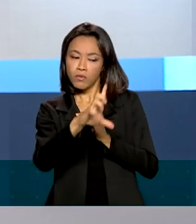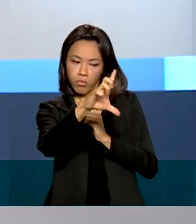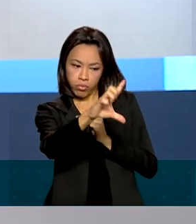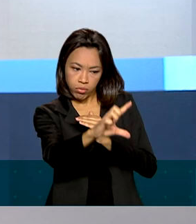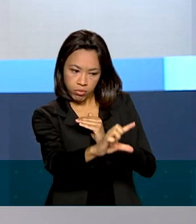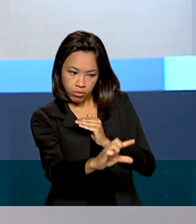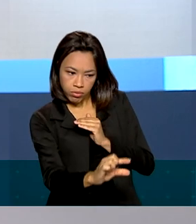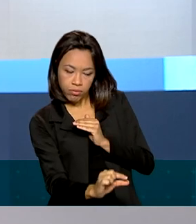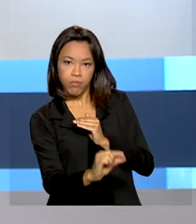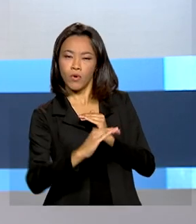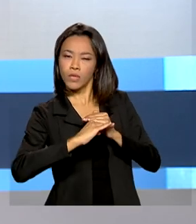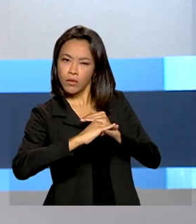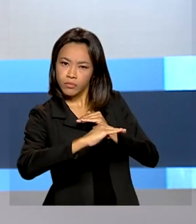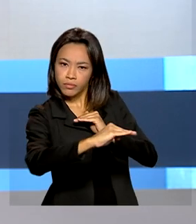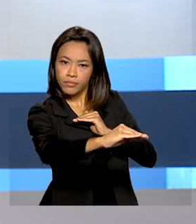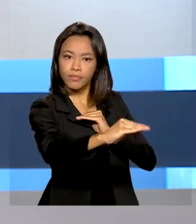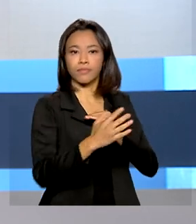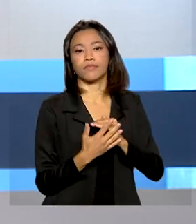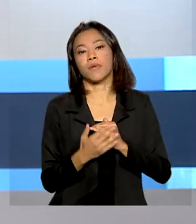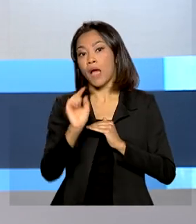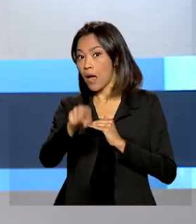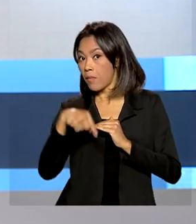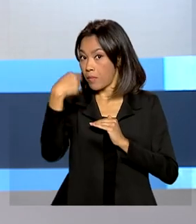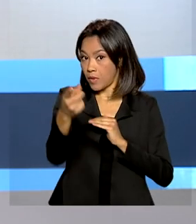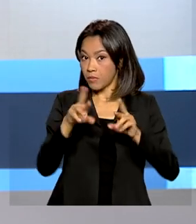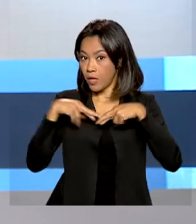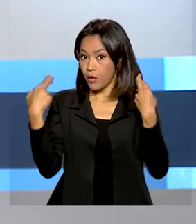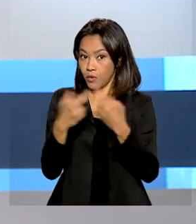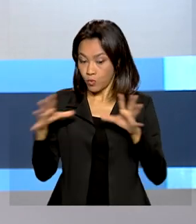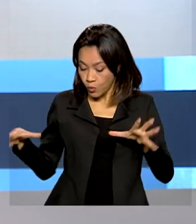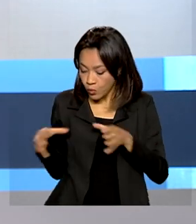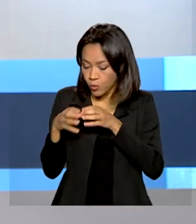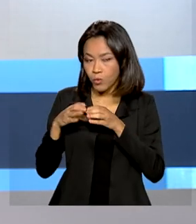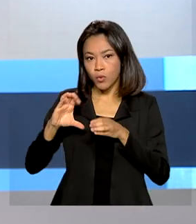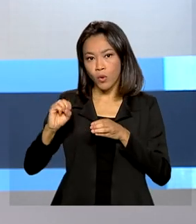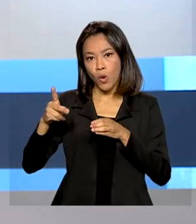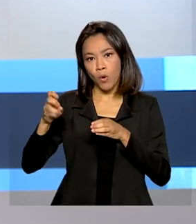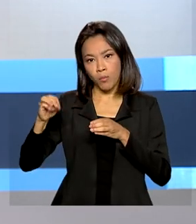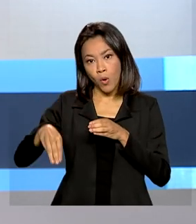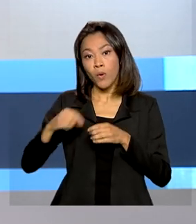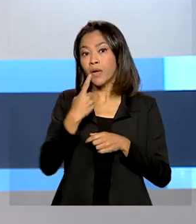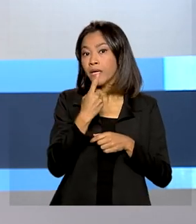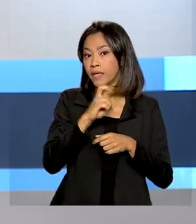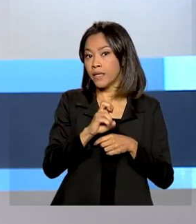caindo ou estabilizados. A próxima reunião do Copom será em 15 e 16 de março.